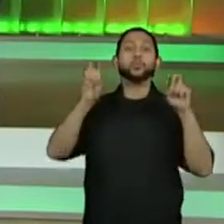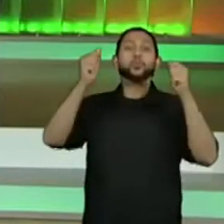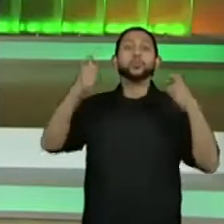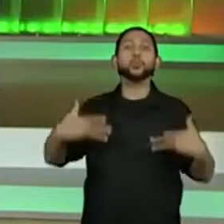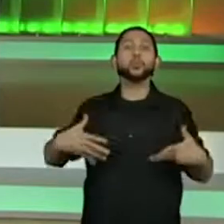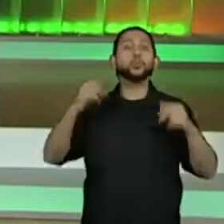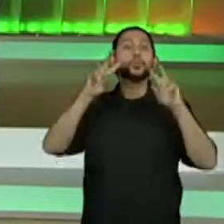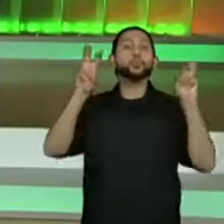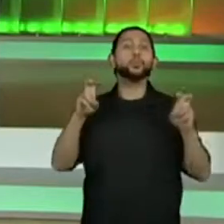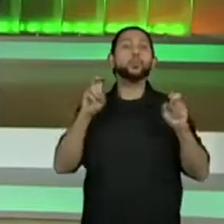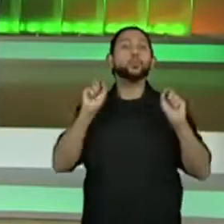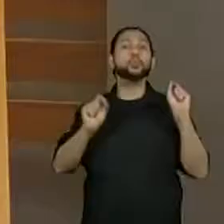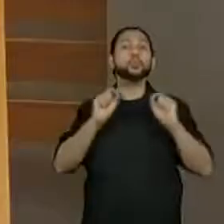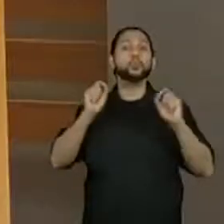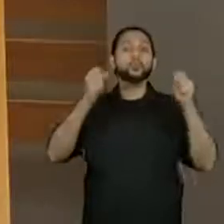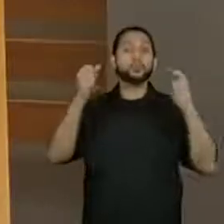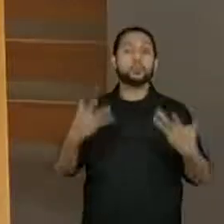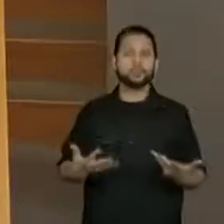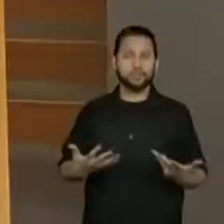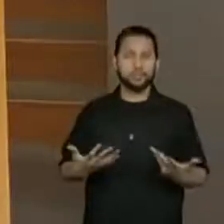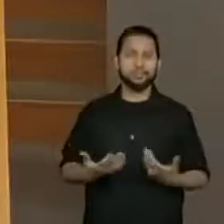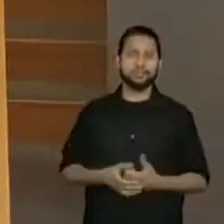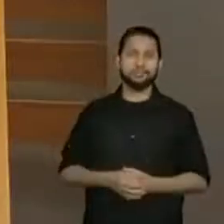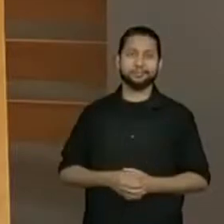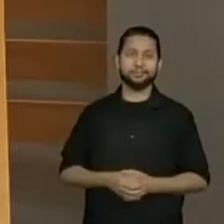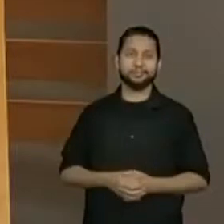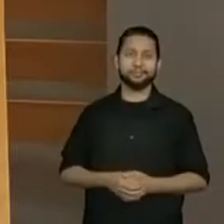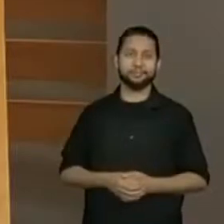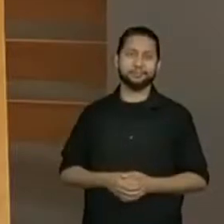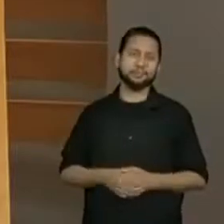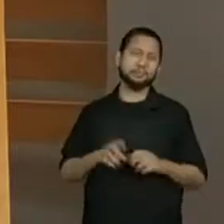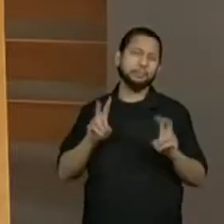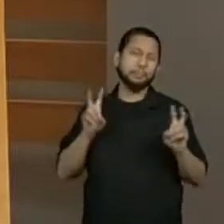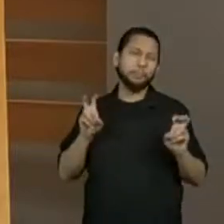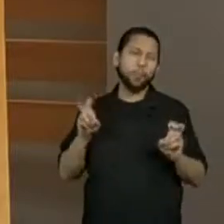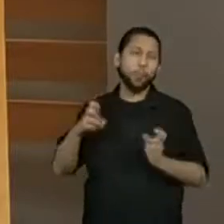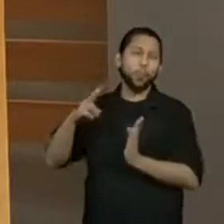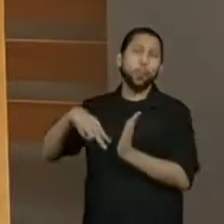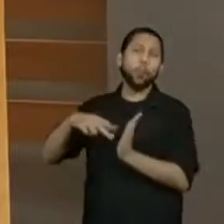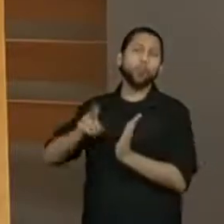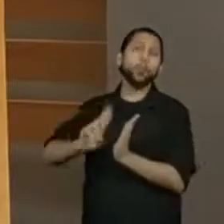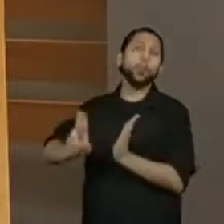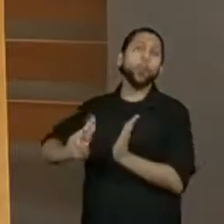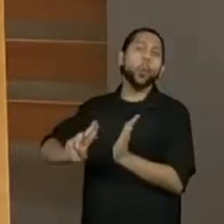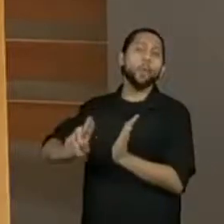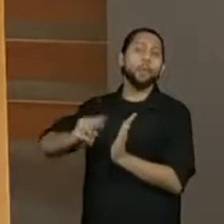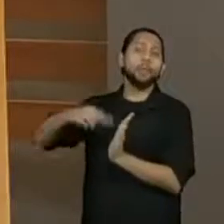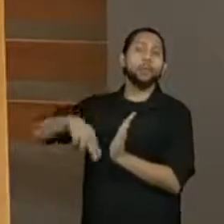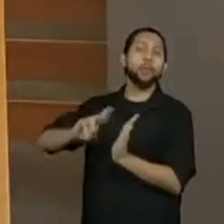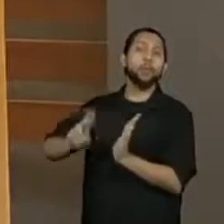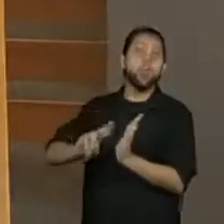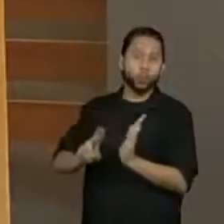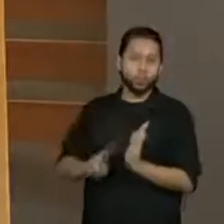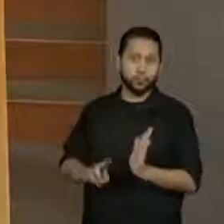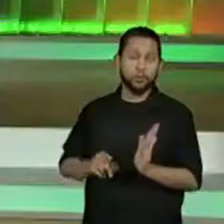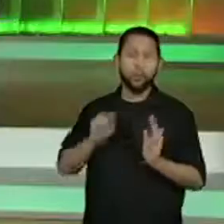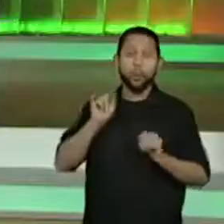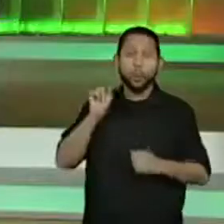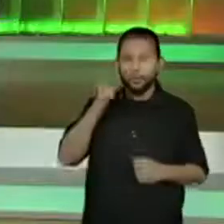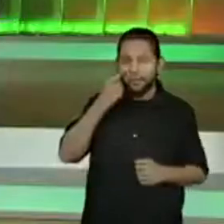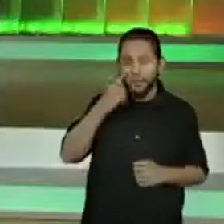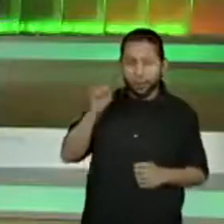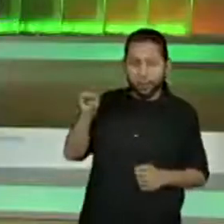Assunto. Eu não vou colocar citar a matéria, eu vou colocar uma... Reticências aqui,